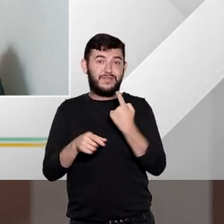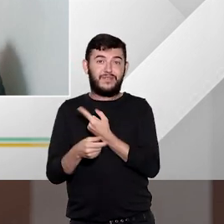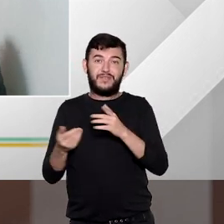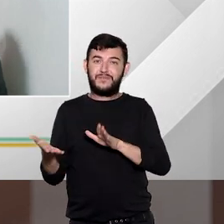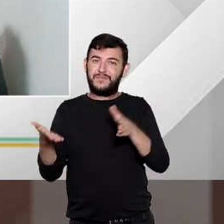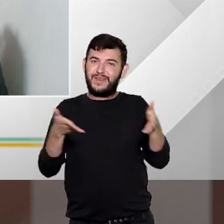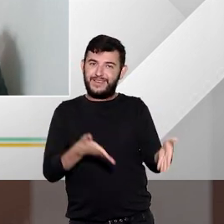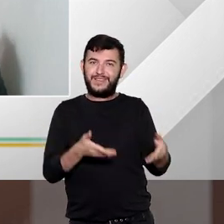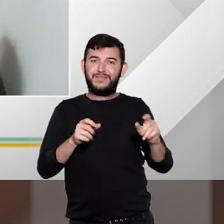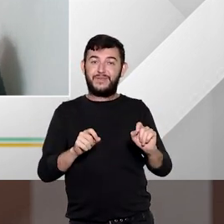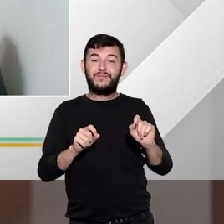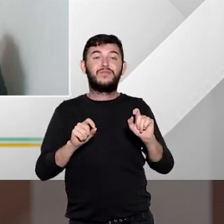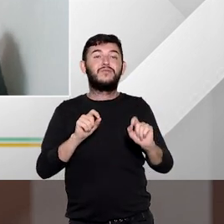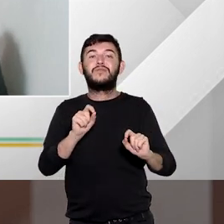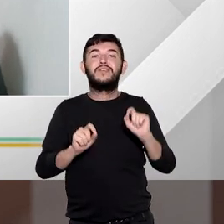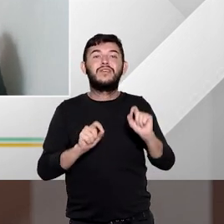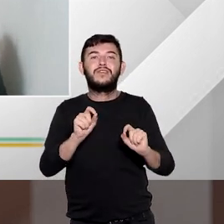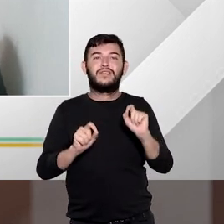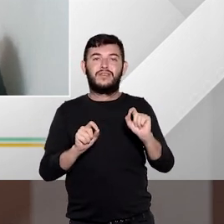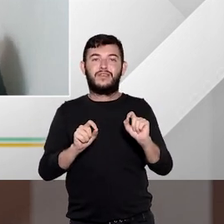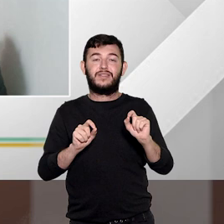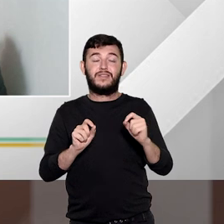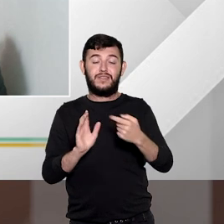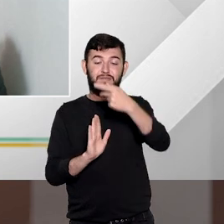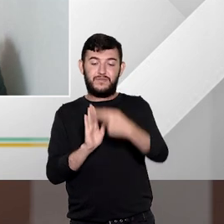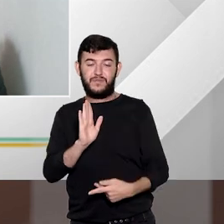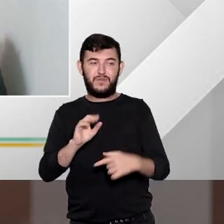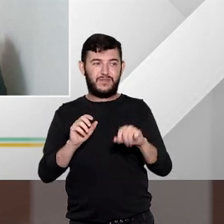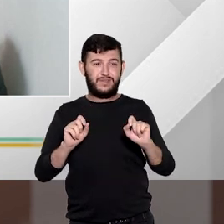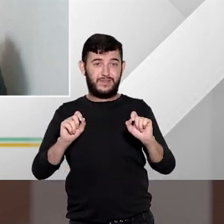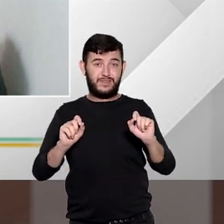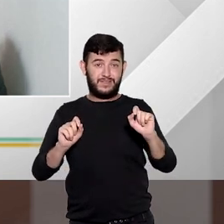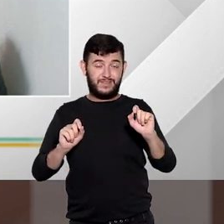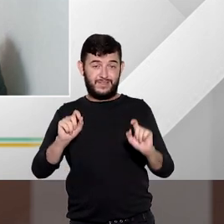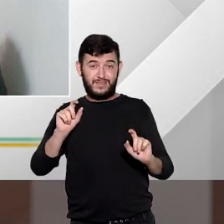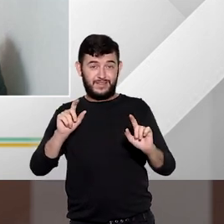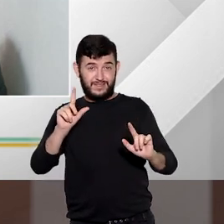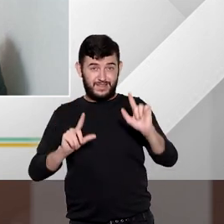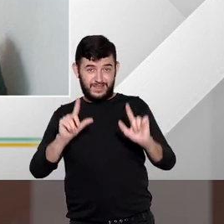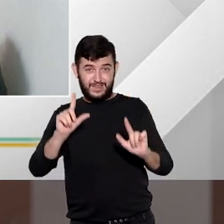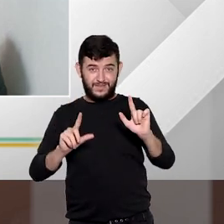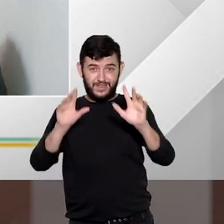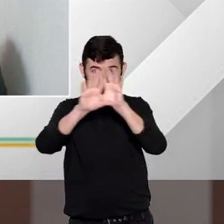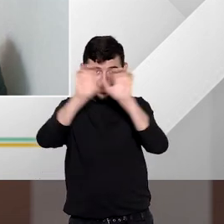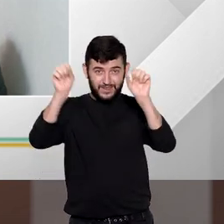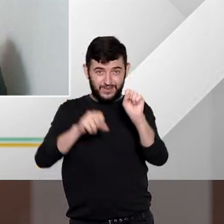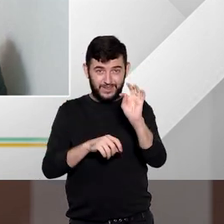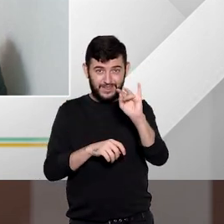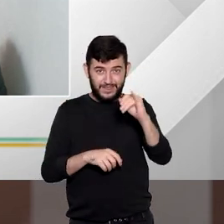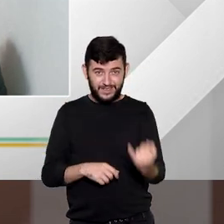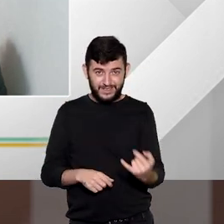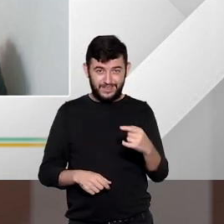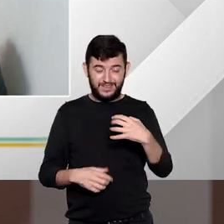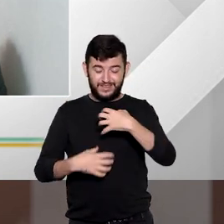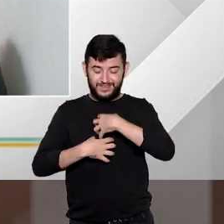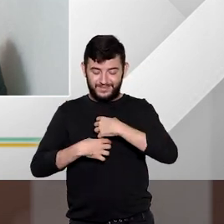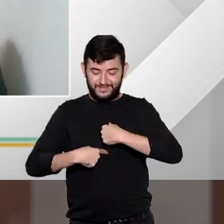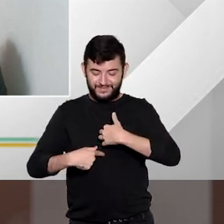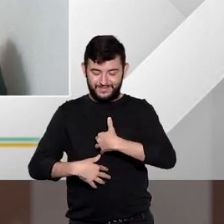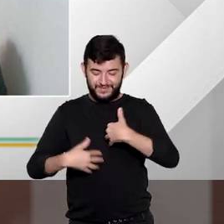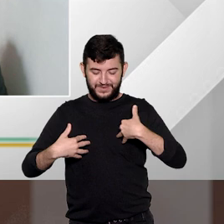que inserido dentro de um cenário como o do STJ para nós é um motivo de orgulho e de muita